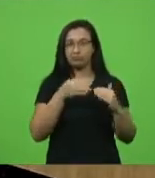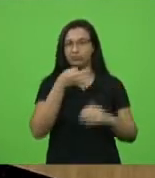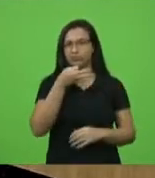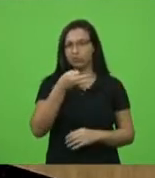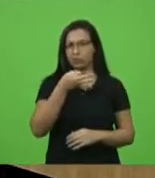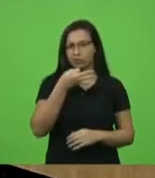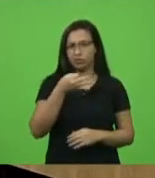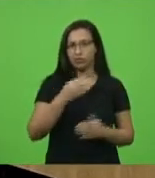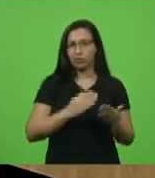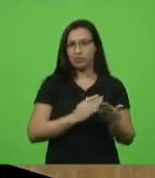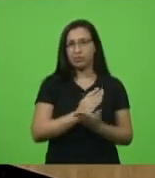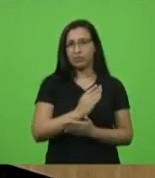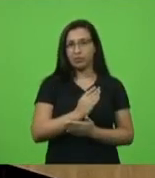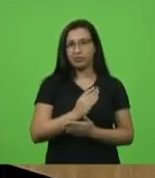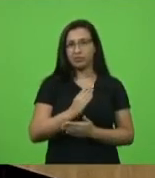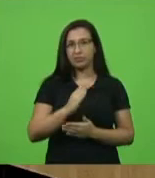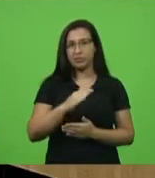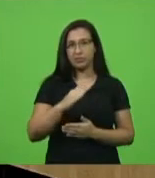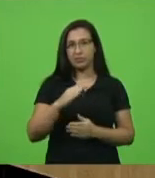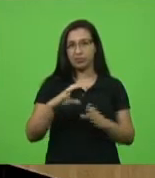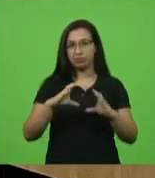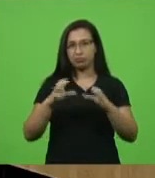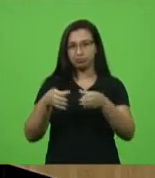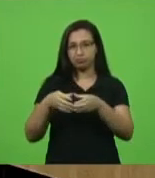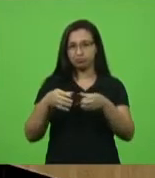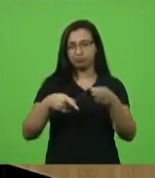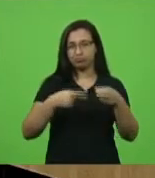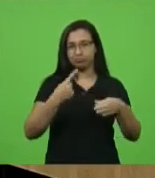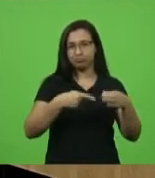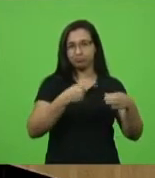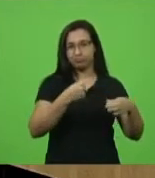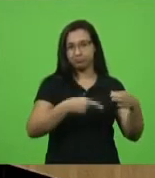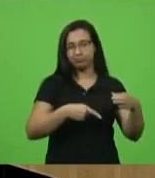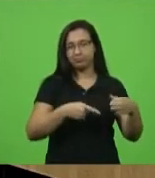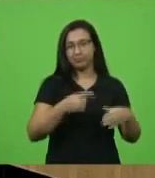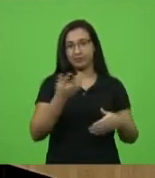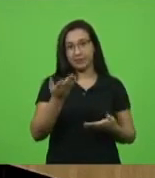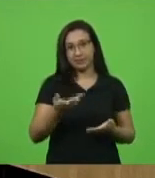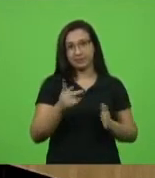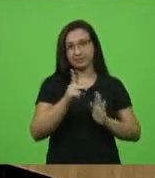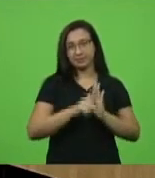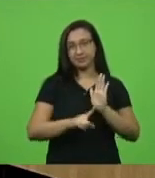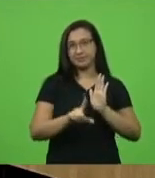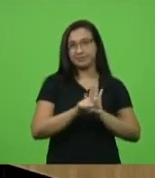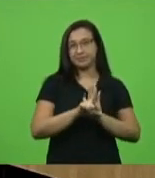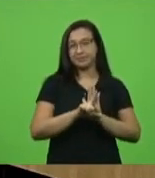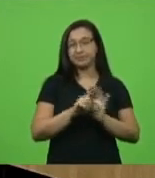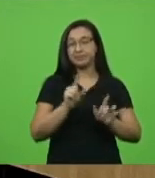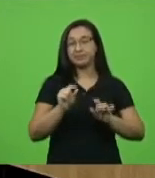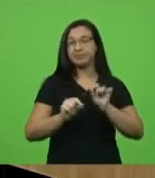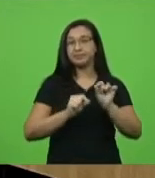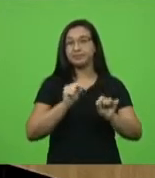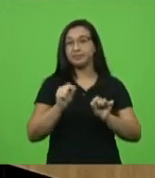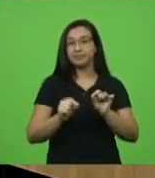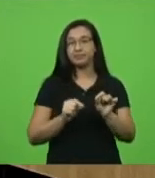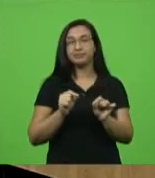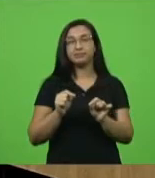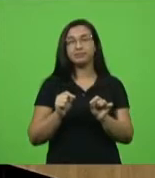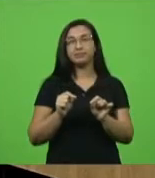aprovaram nas respectivas comissões esse projeto de lei, que, na verdade, ele vem para